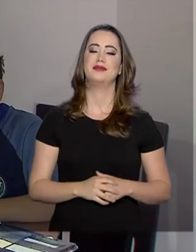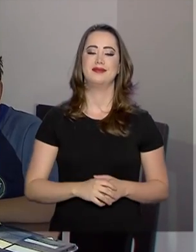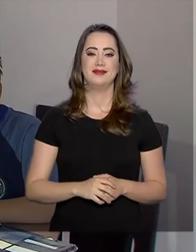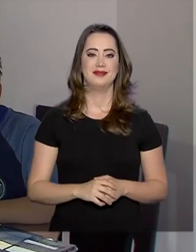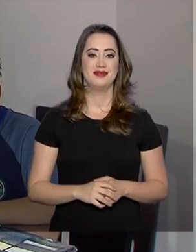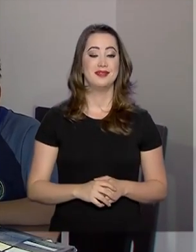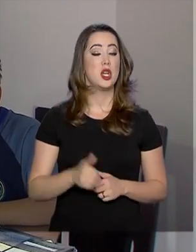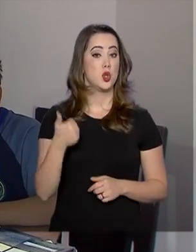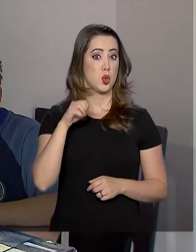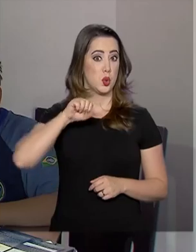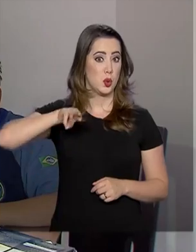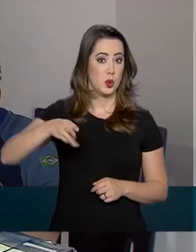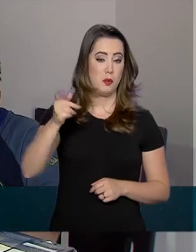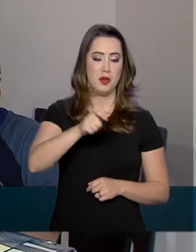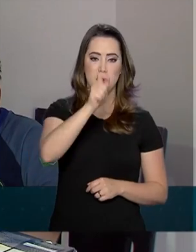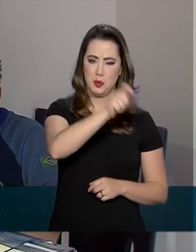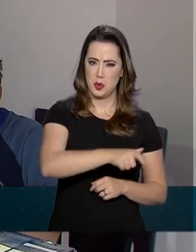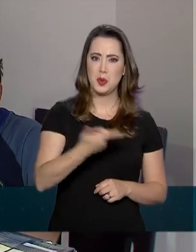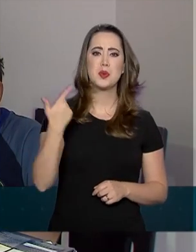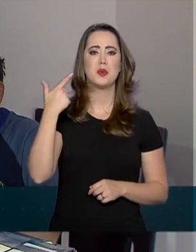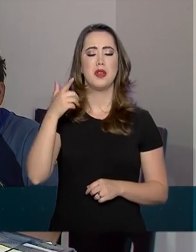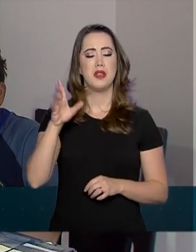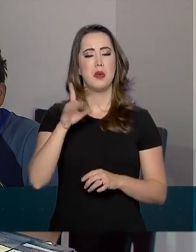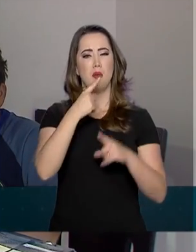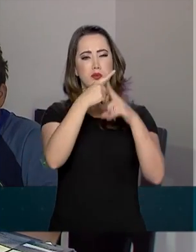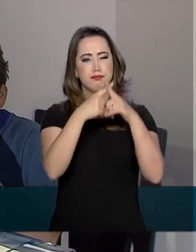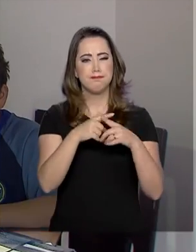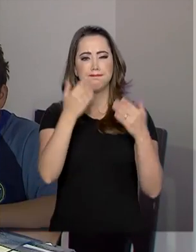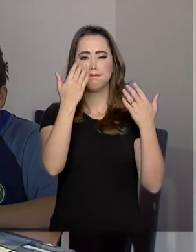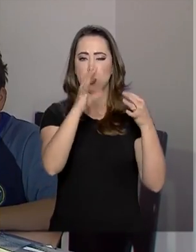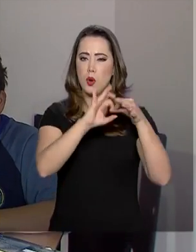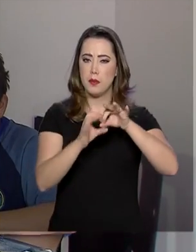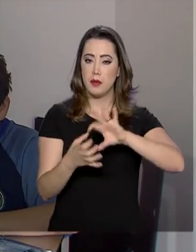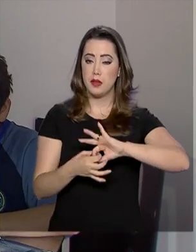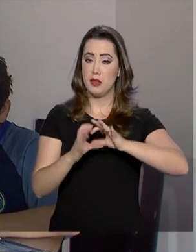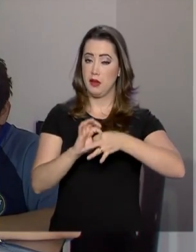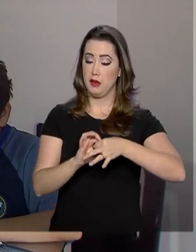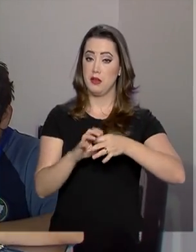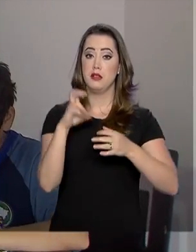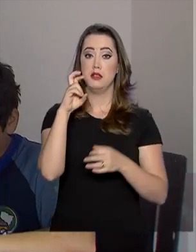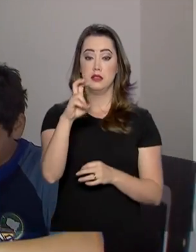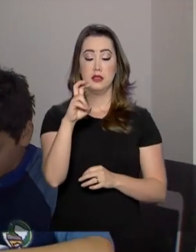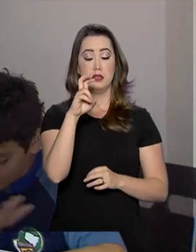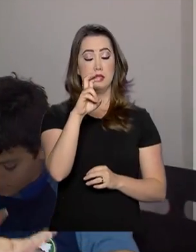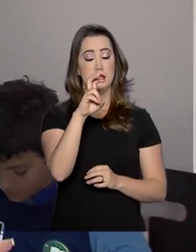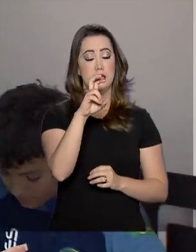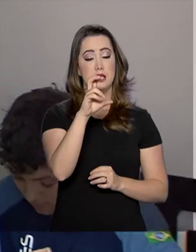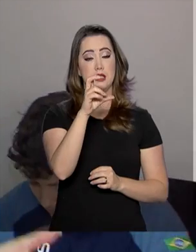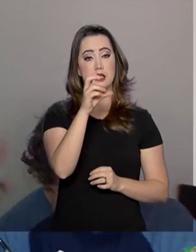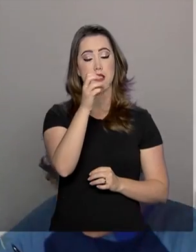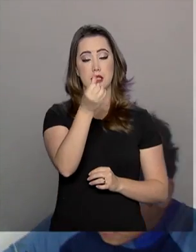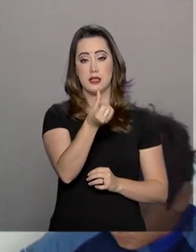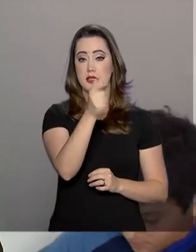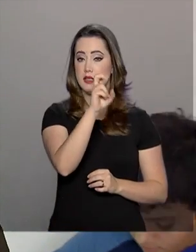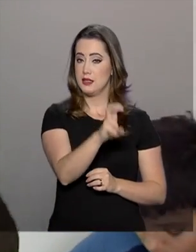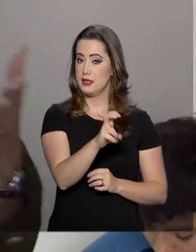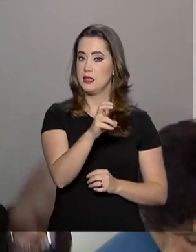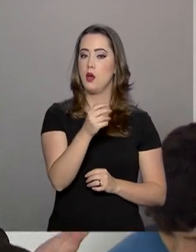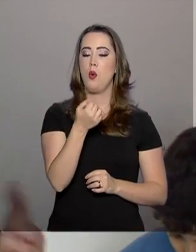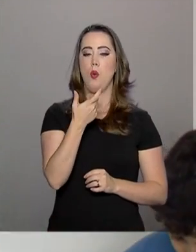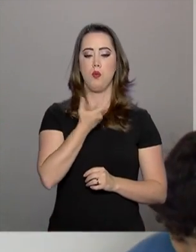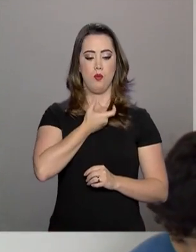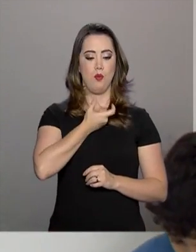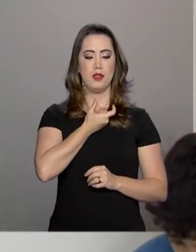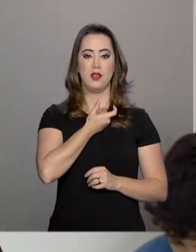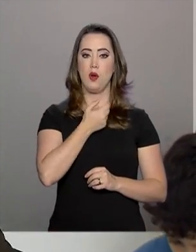em todo o Brasil e 575, assim como Dayane, receberam a medalha de ouro. Quase 7 mil conquistaram a prata